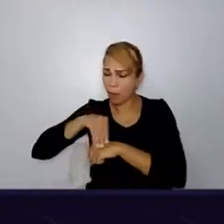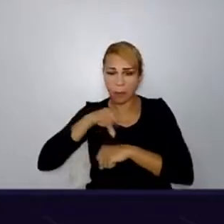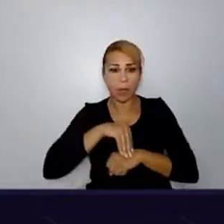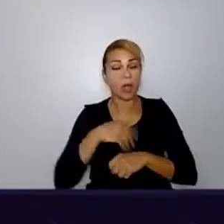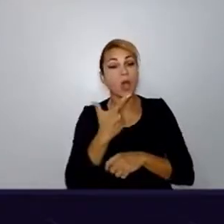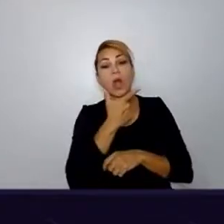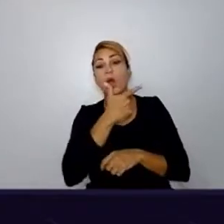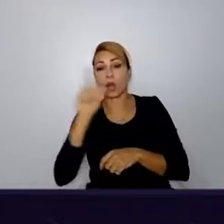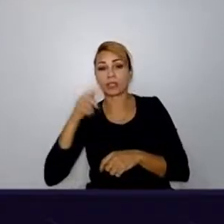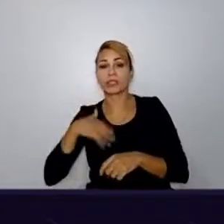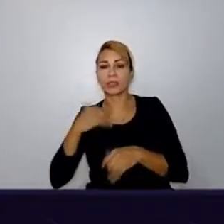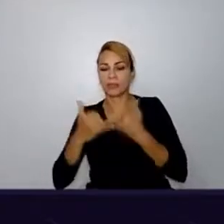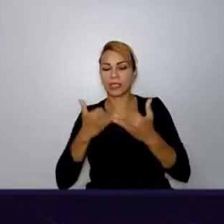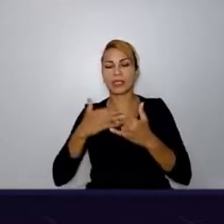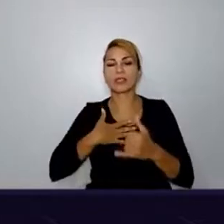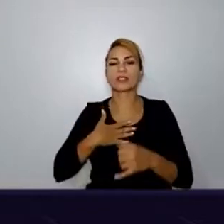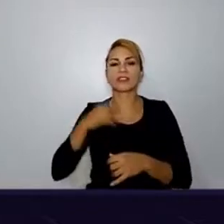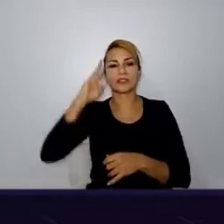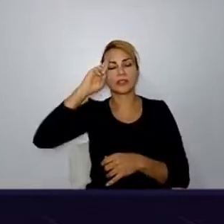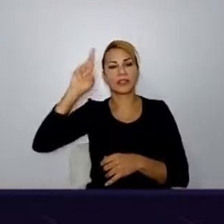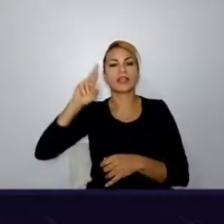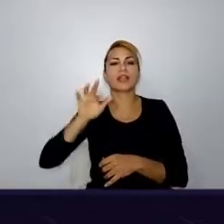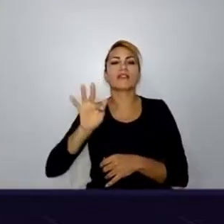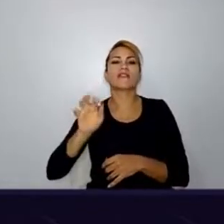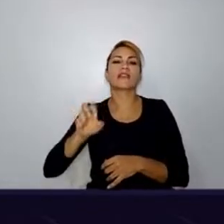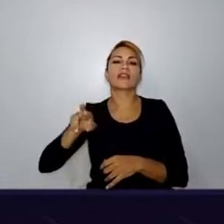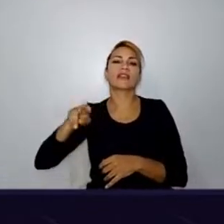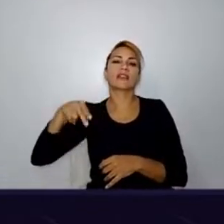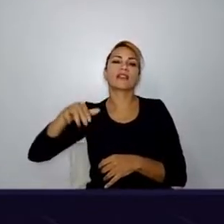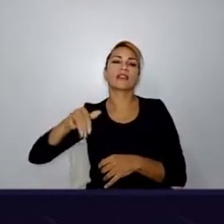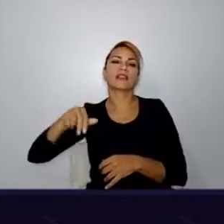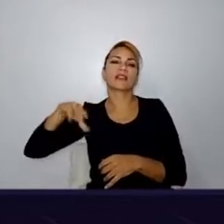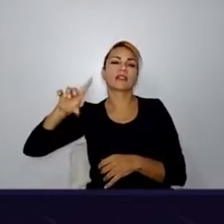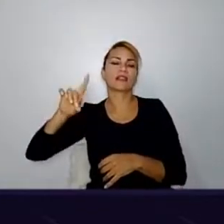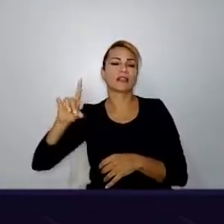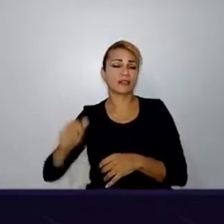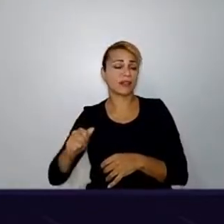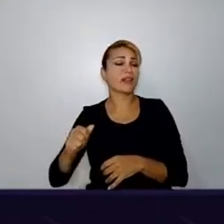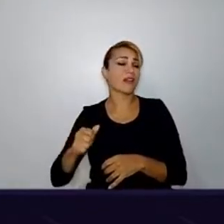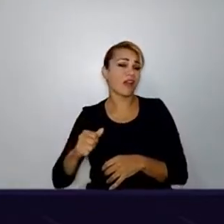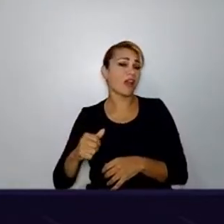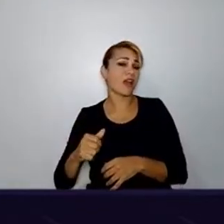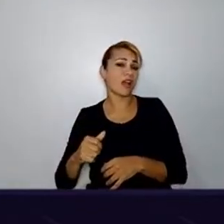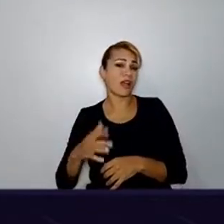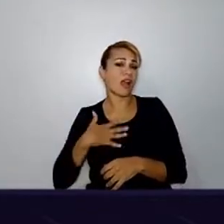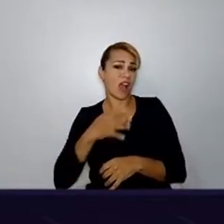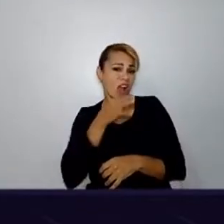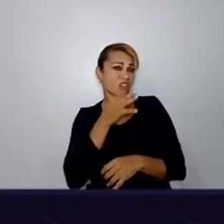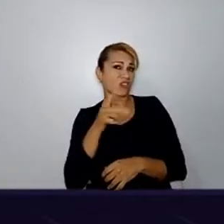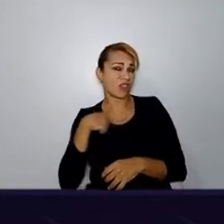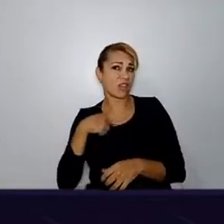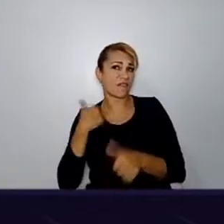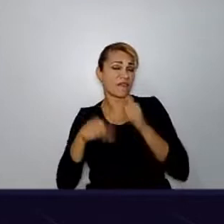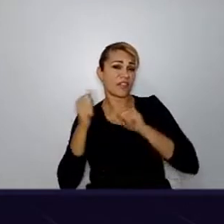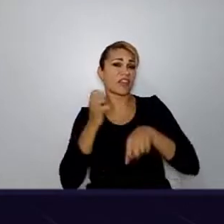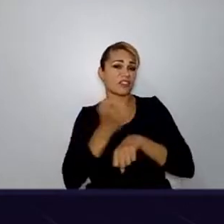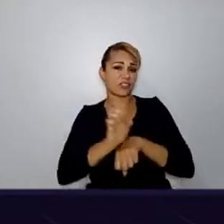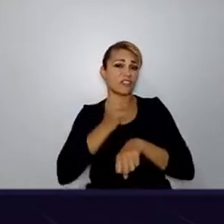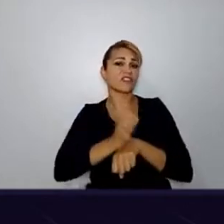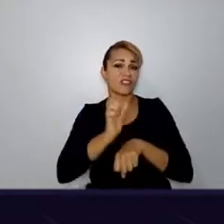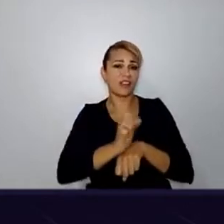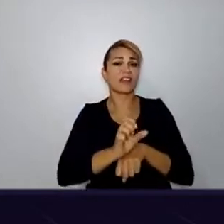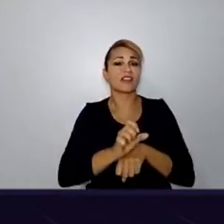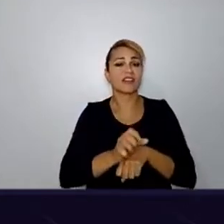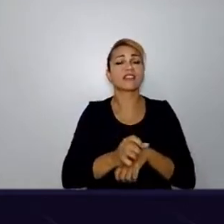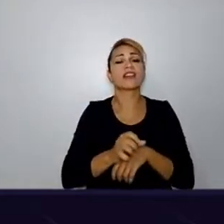a chefa, né? Minha chefe, Fernanda, a diretora da Openology, que eu falei, Fernanda, eu acho que vou virar estagiário da Ana Paula, sou coordenador do projeto, mas acho que vou